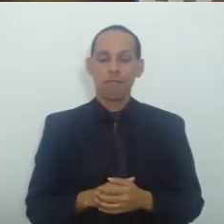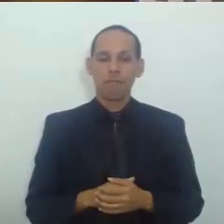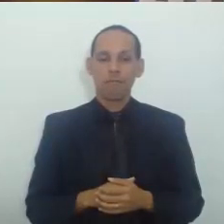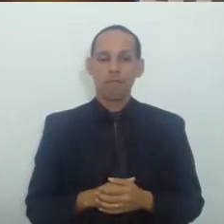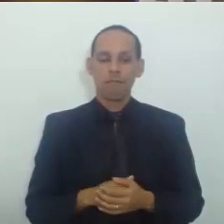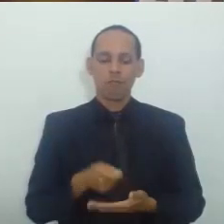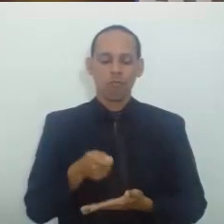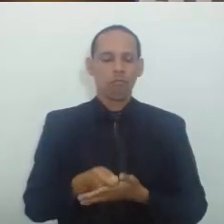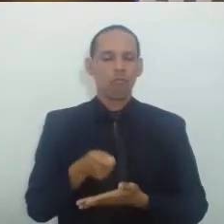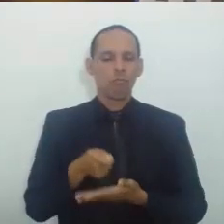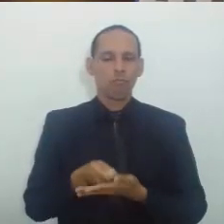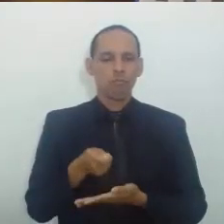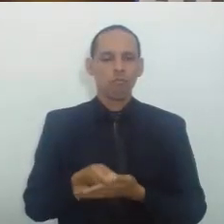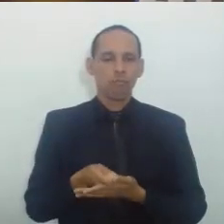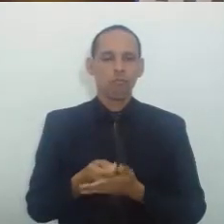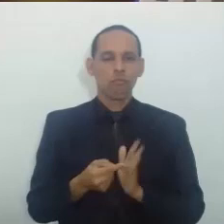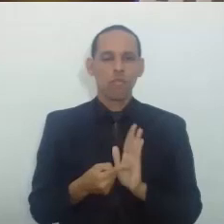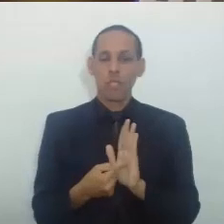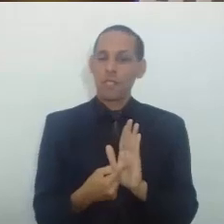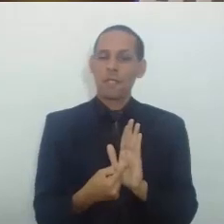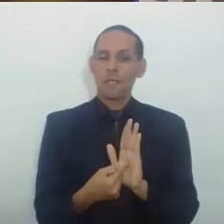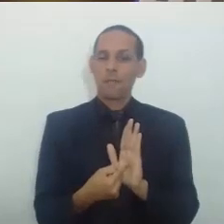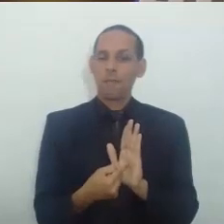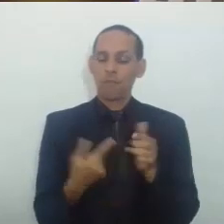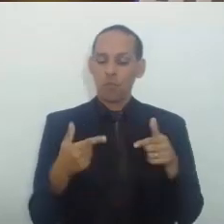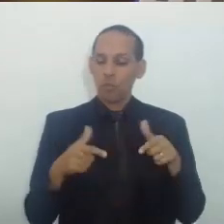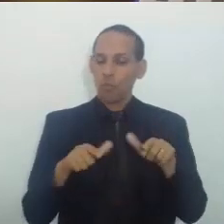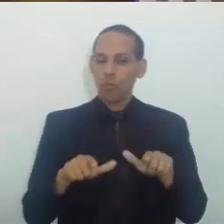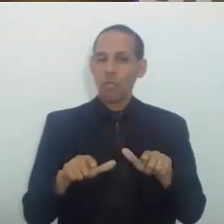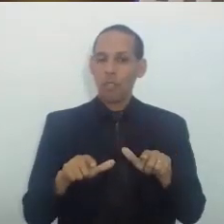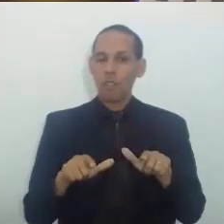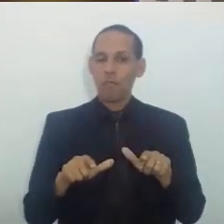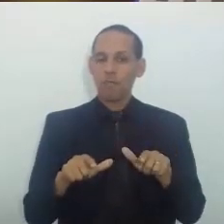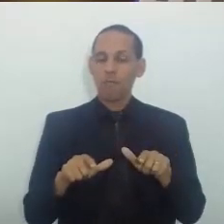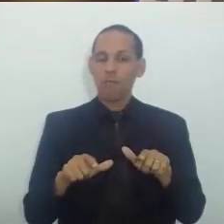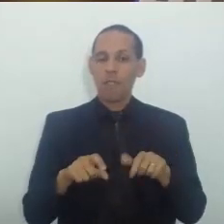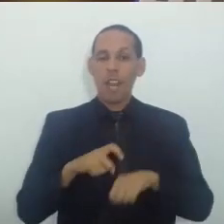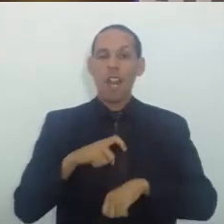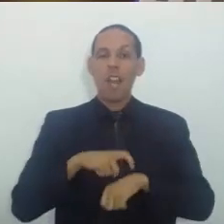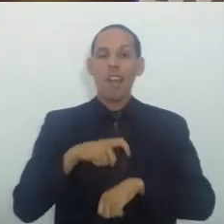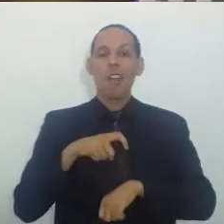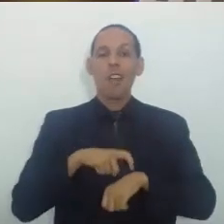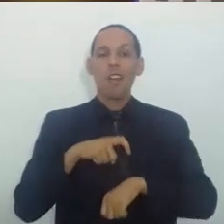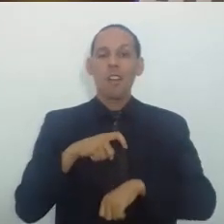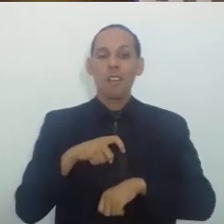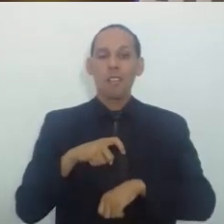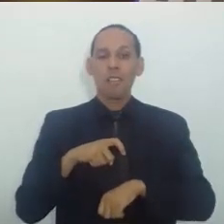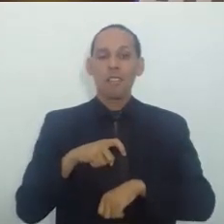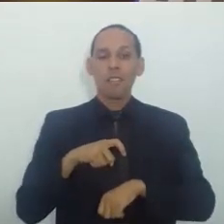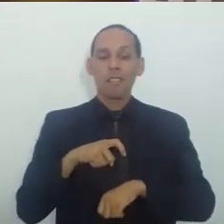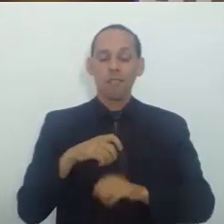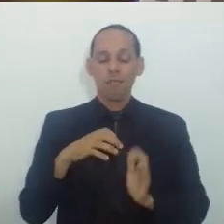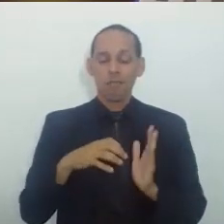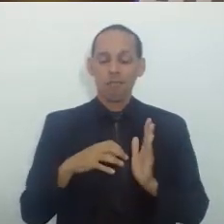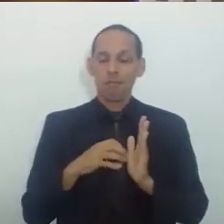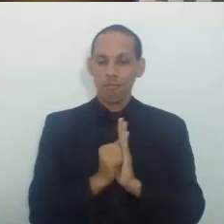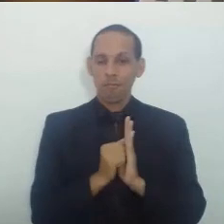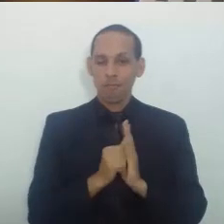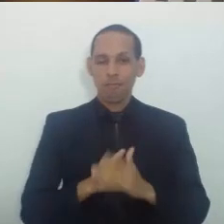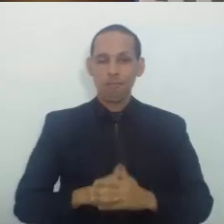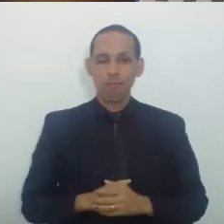Obrigatoriedade Da apresentação Do diploma Quando Da Apresentação Da matrícula